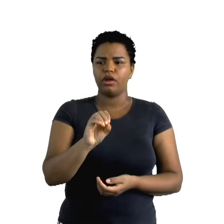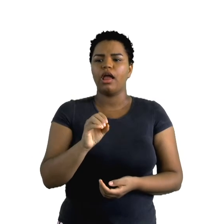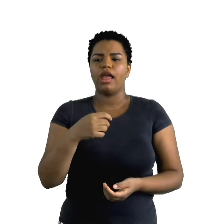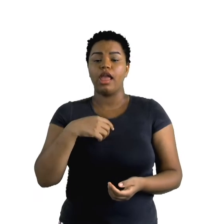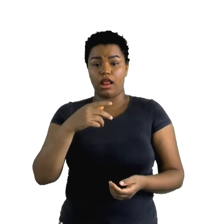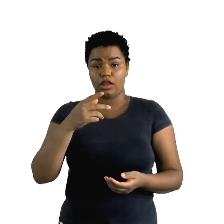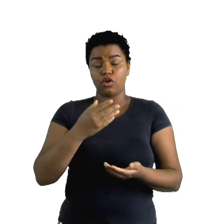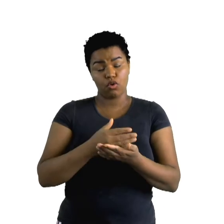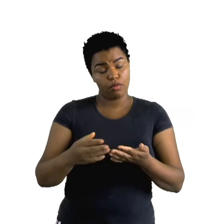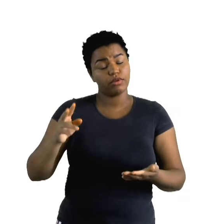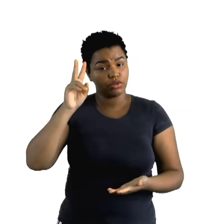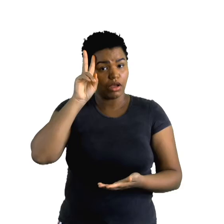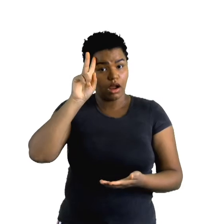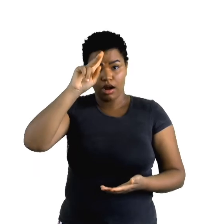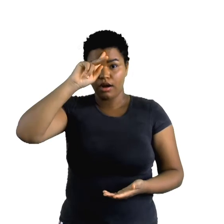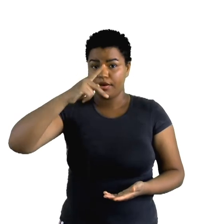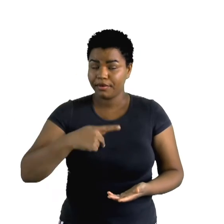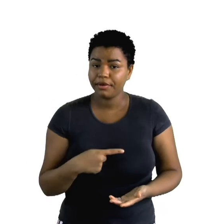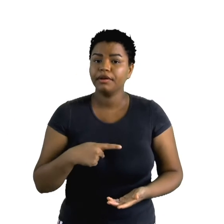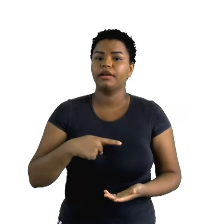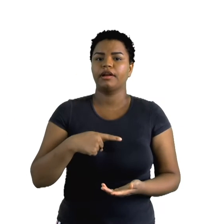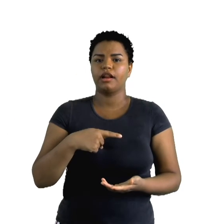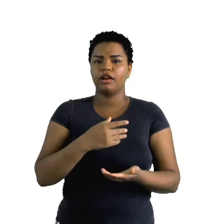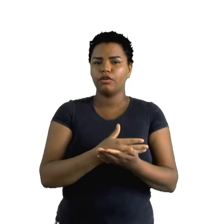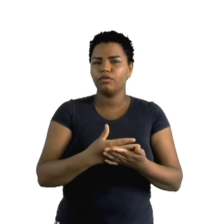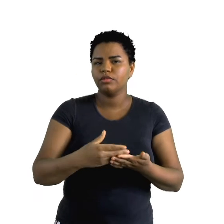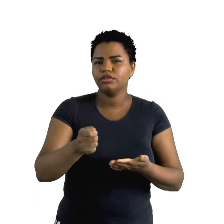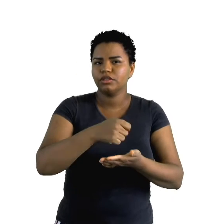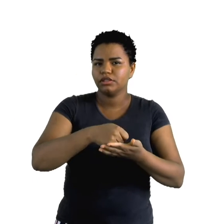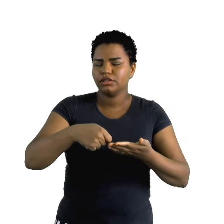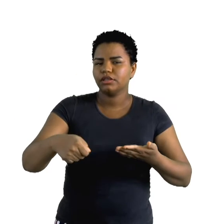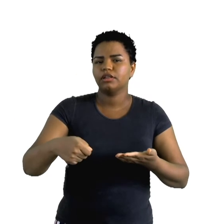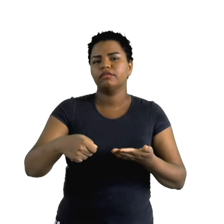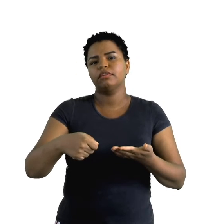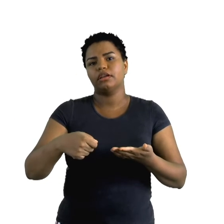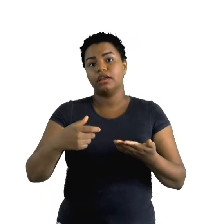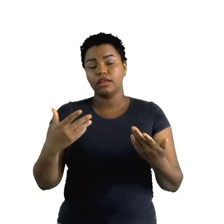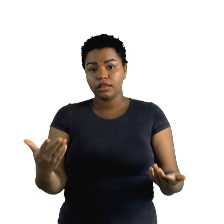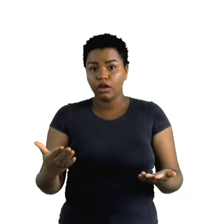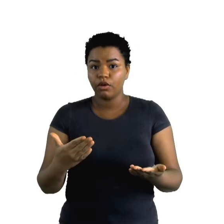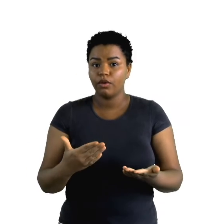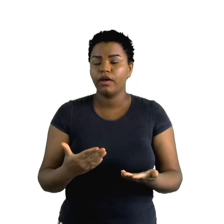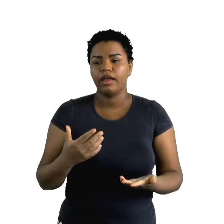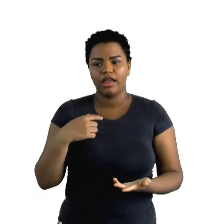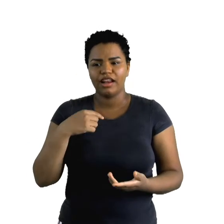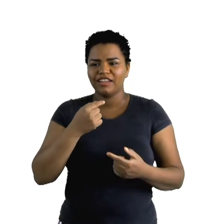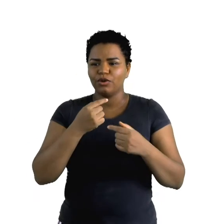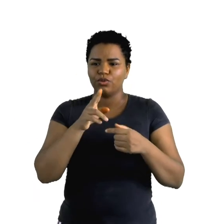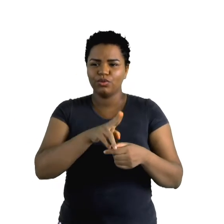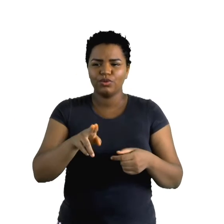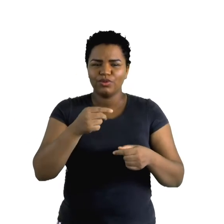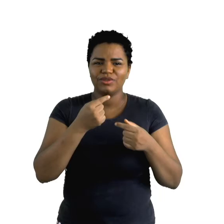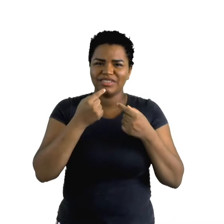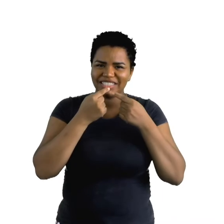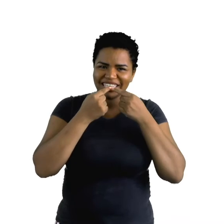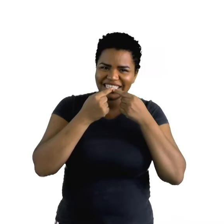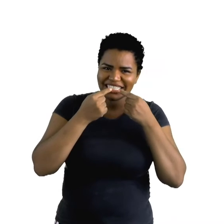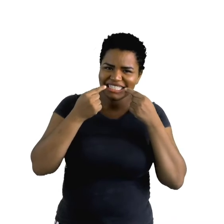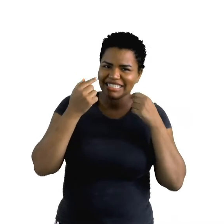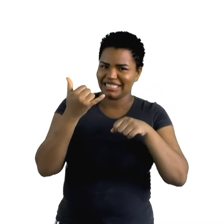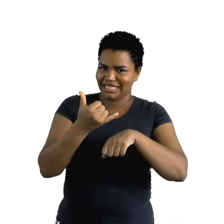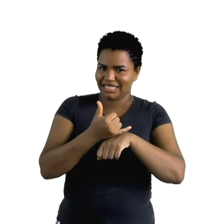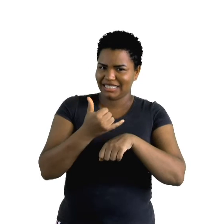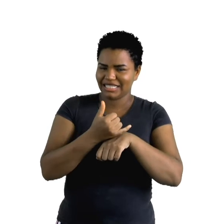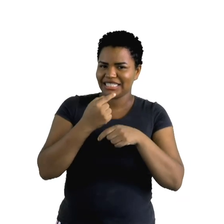a descrever que quando ele era pequeno foi aí que nós ficamos sabendo que ele usou um aparelho chamado Estico Orelha. Se ele não